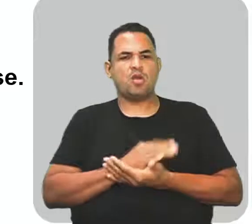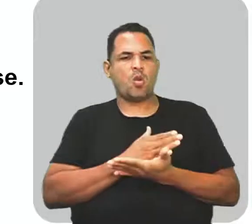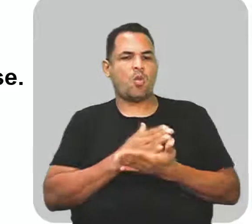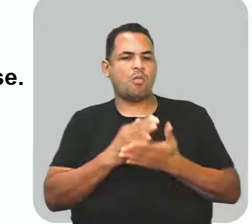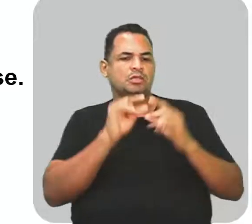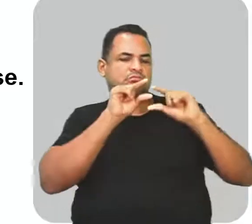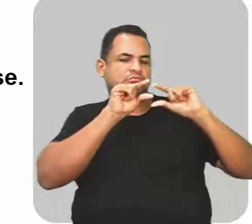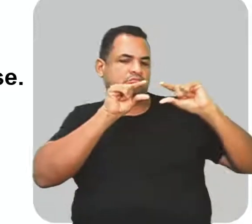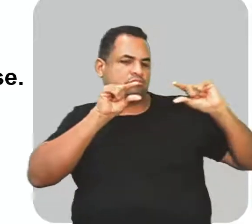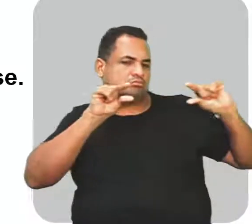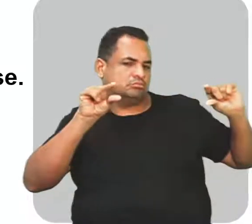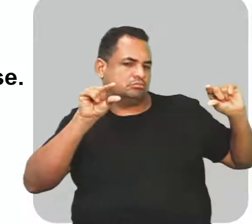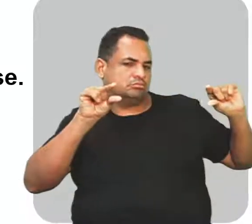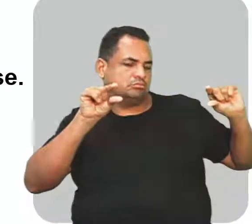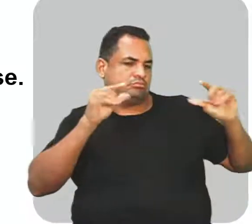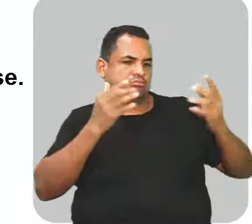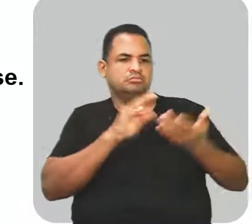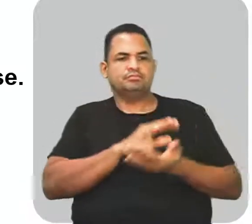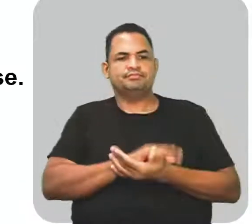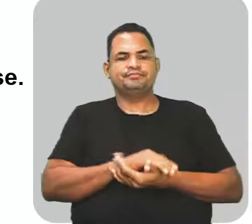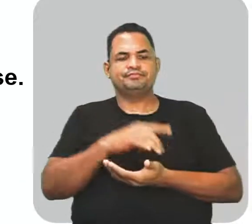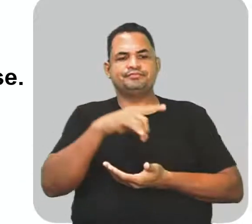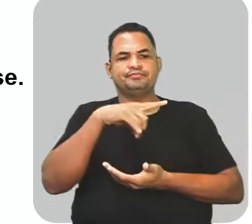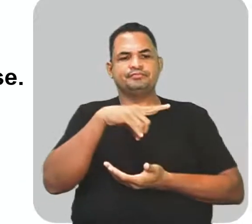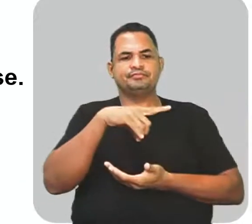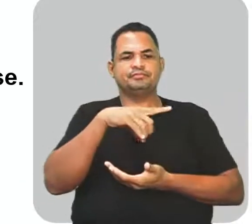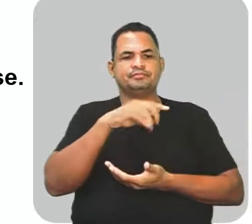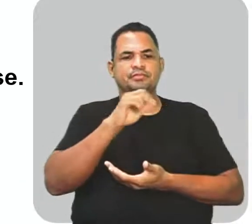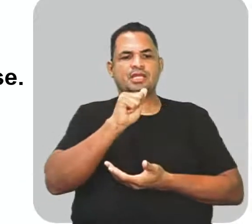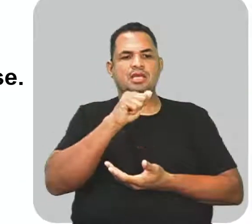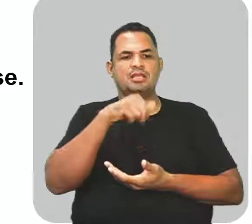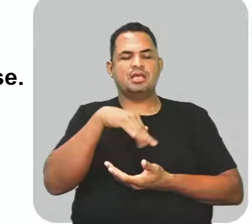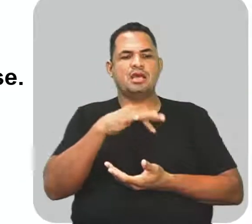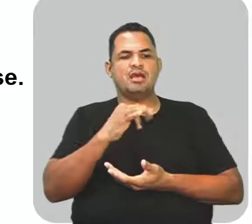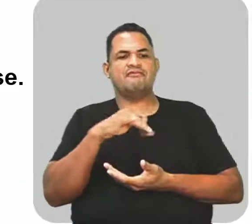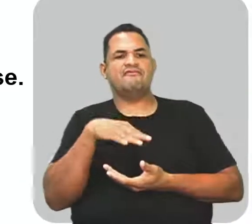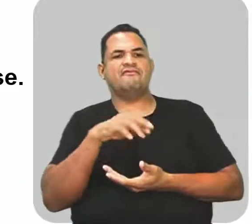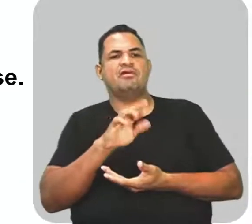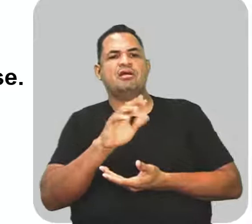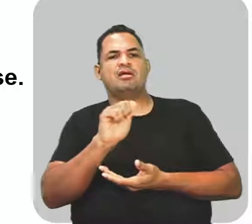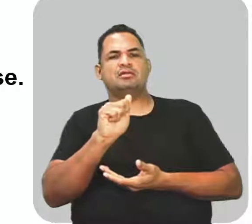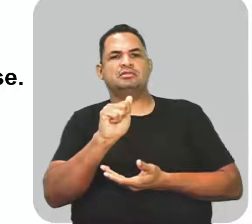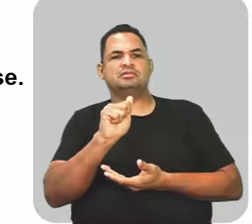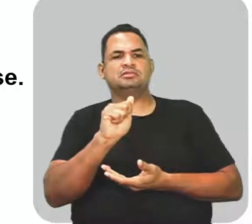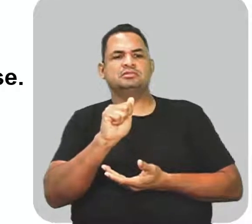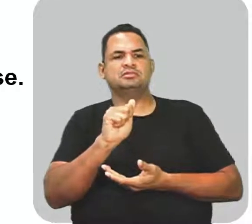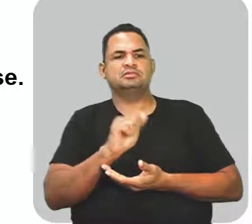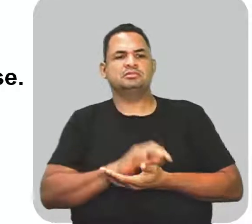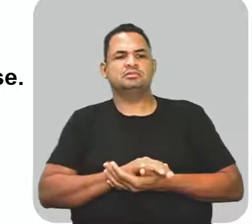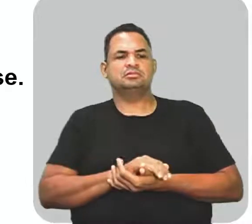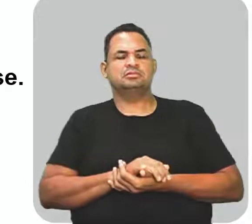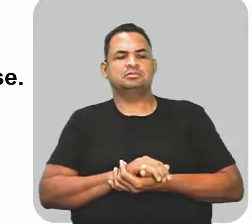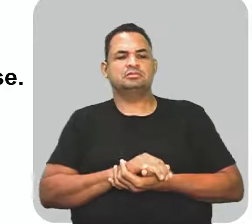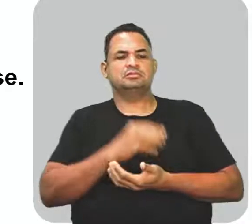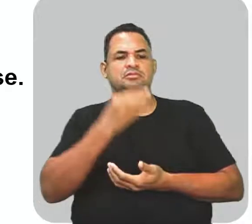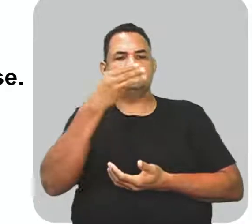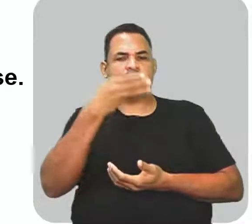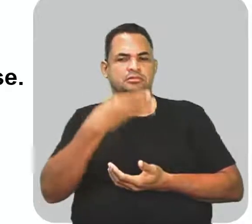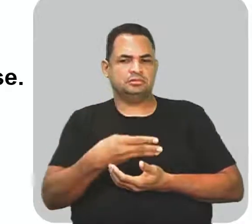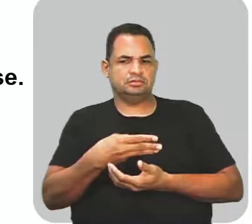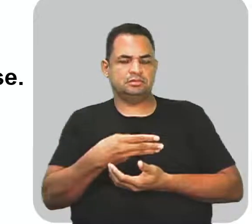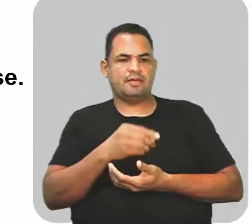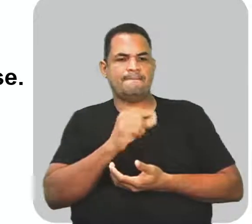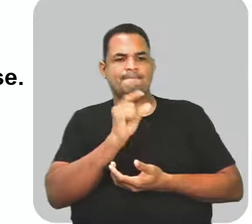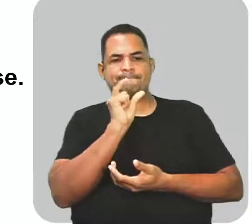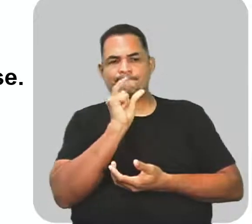frase, né? No início do verso, né? Anáfora. Tua beleza. Nos três versos iniciados